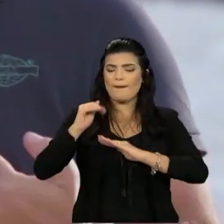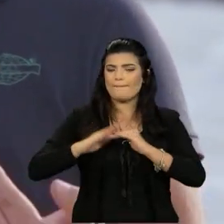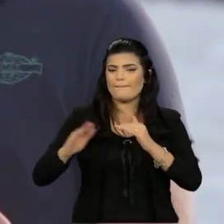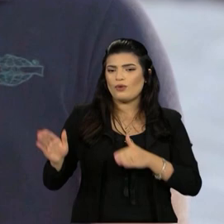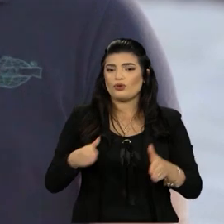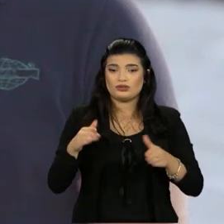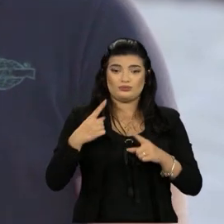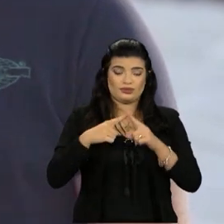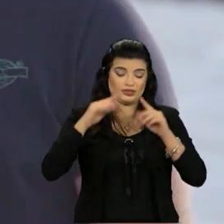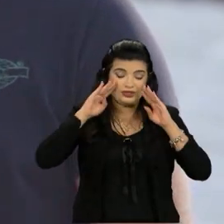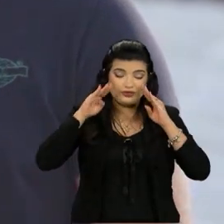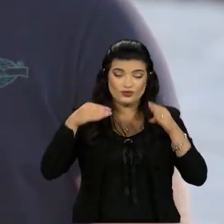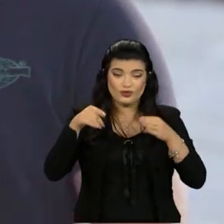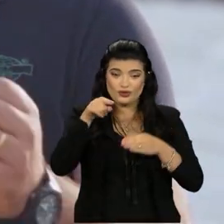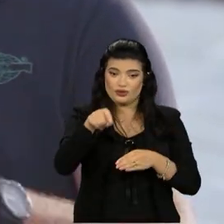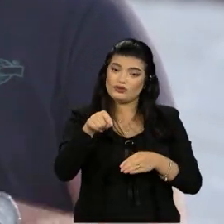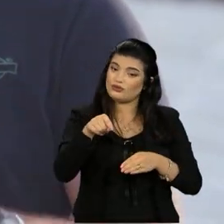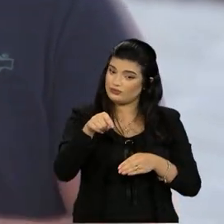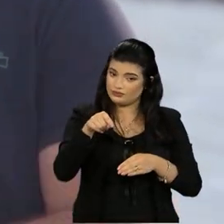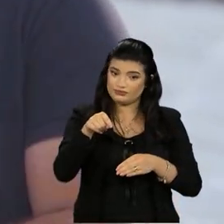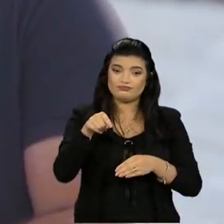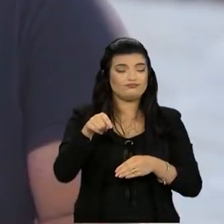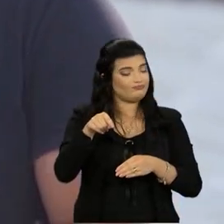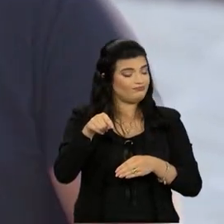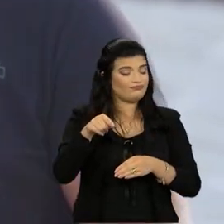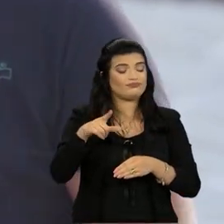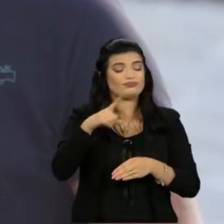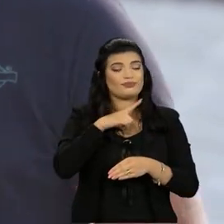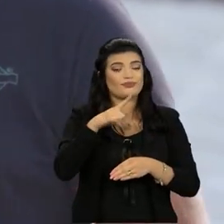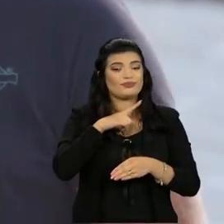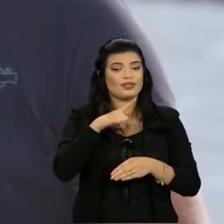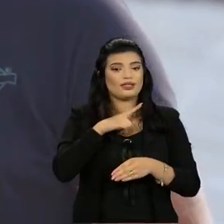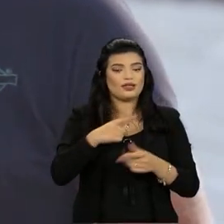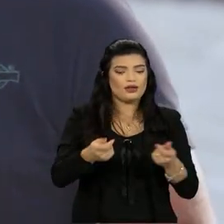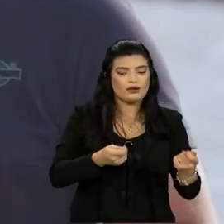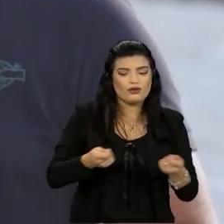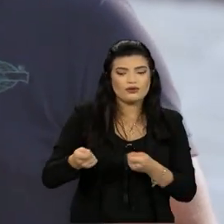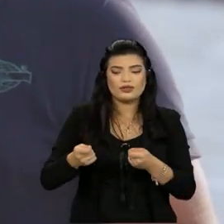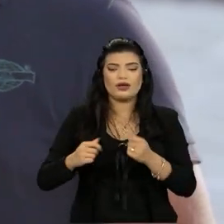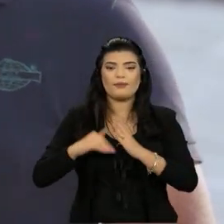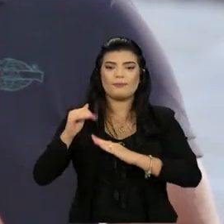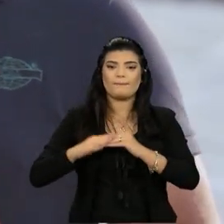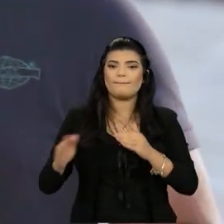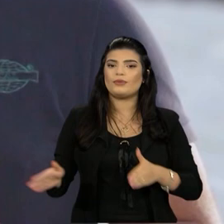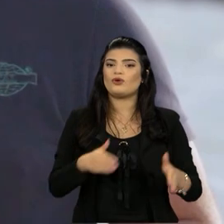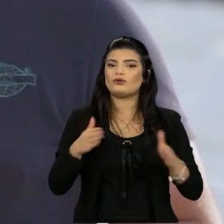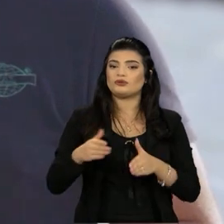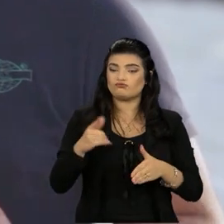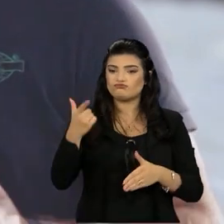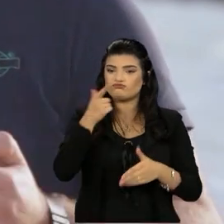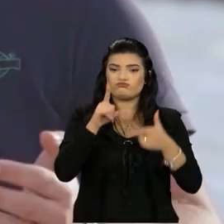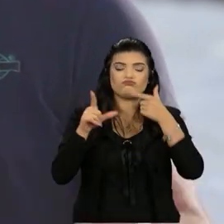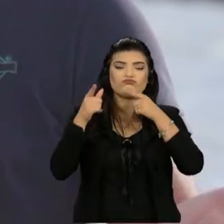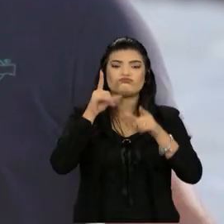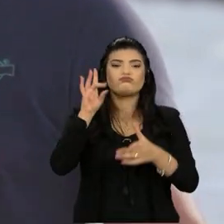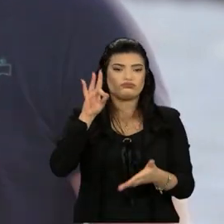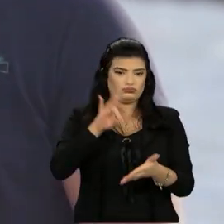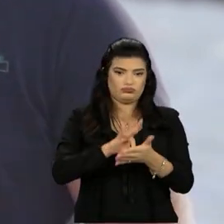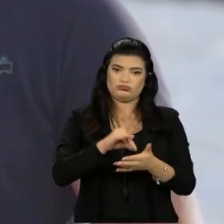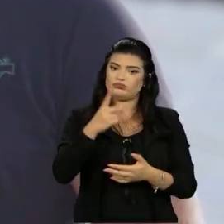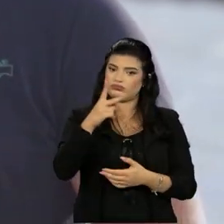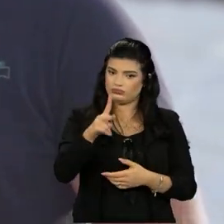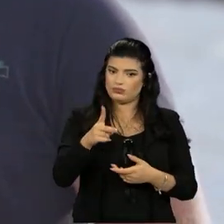porque diretamente ele vai estar direcionado ao manejo que o produtor irá realizar no